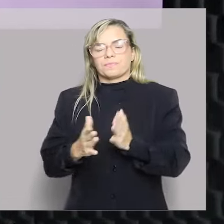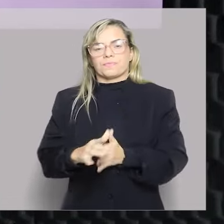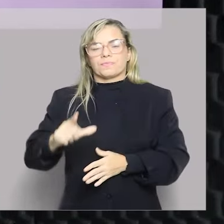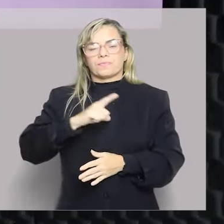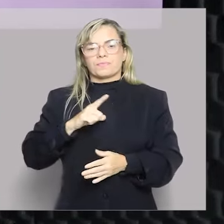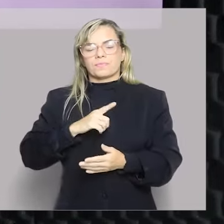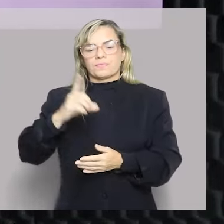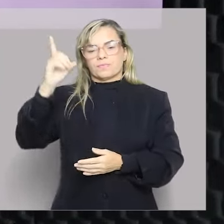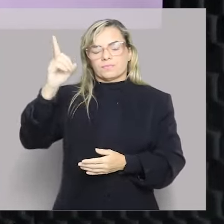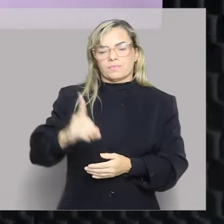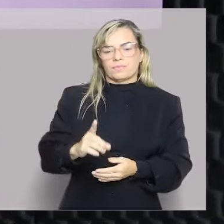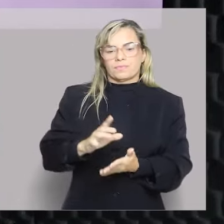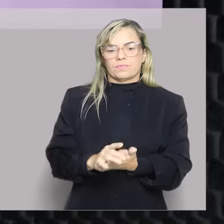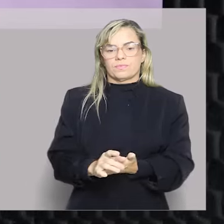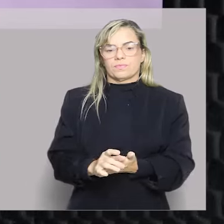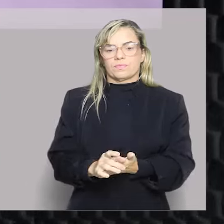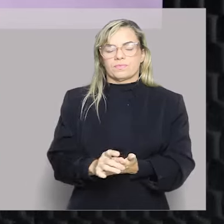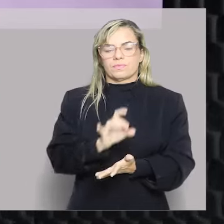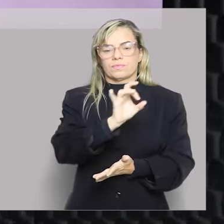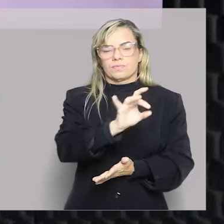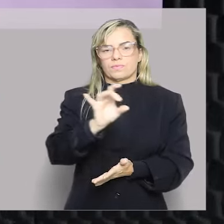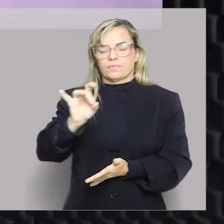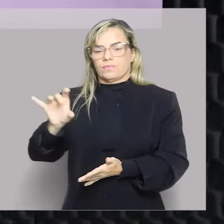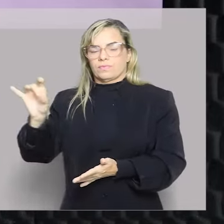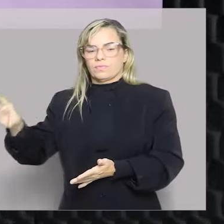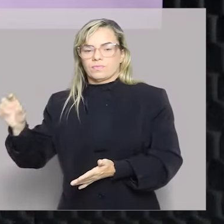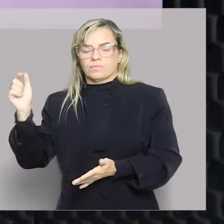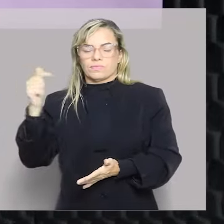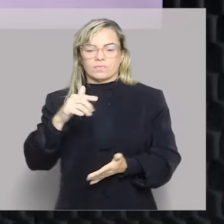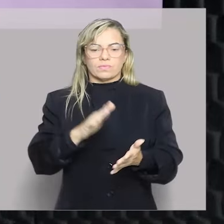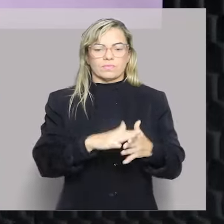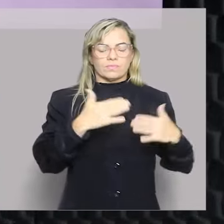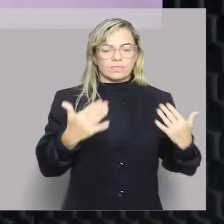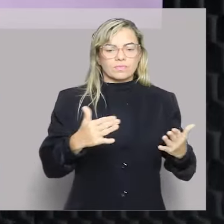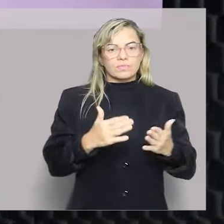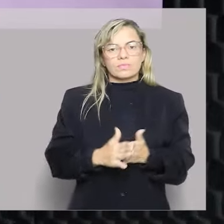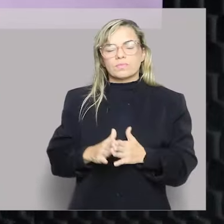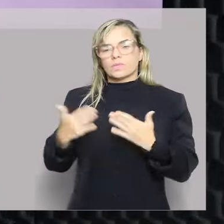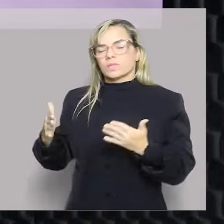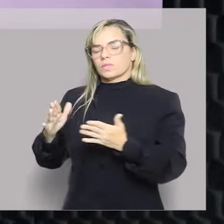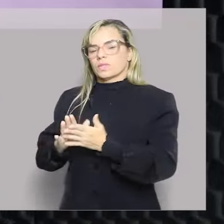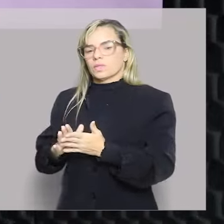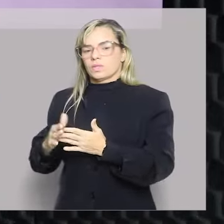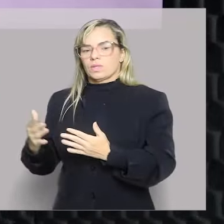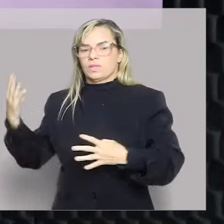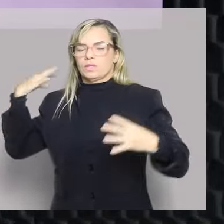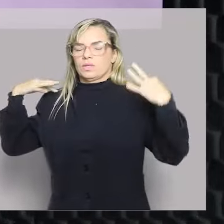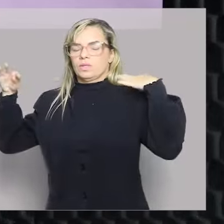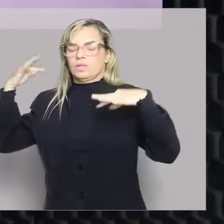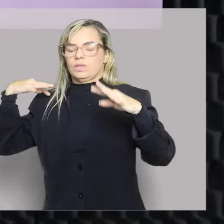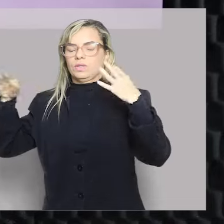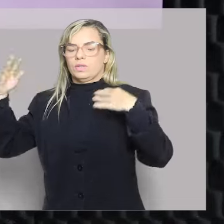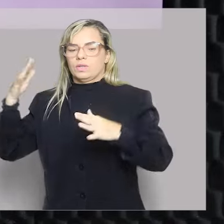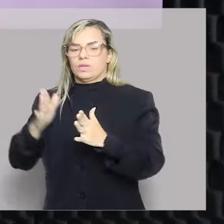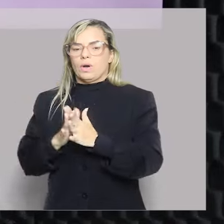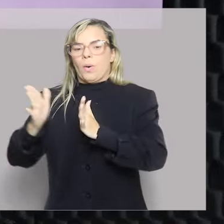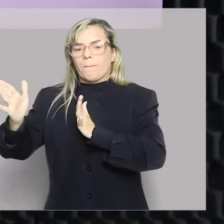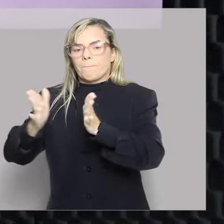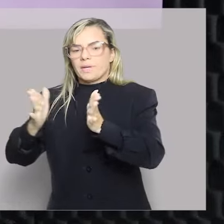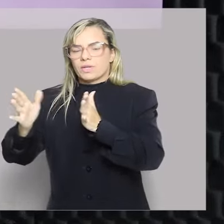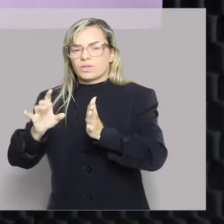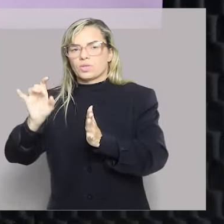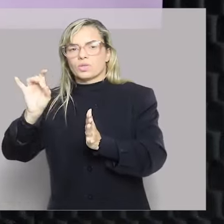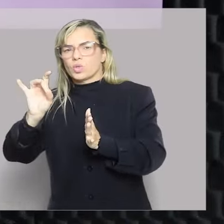que cada um no seu quadrado. O estrangeiro que é não residente, que é um turista, que ele tá passando aqui